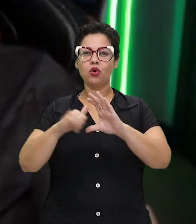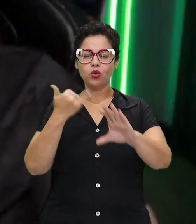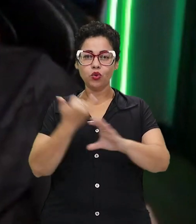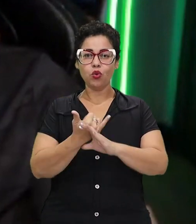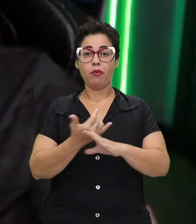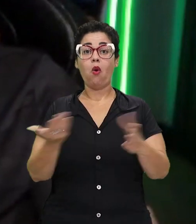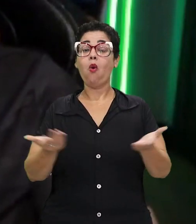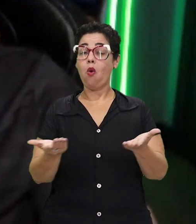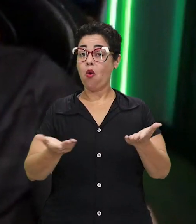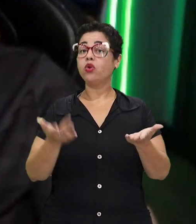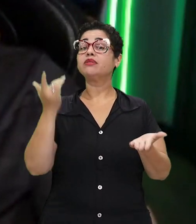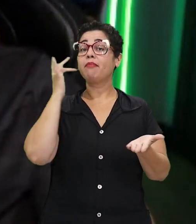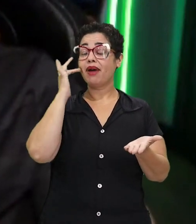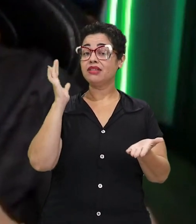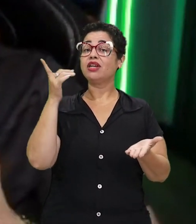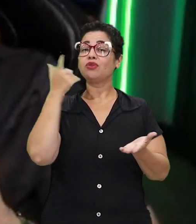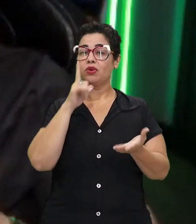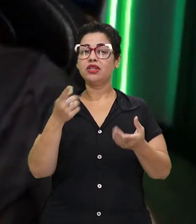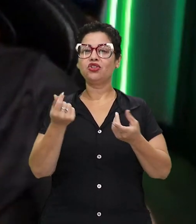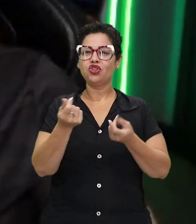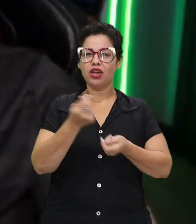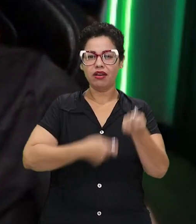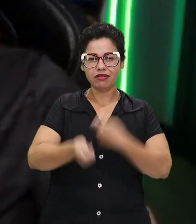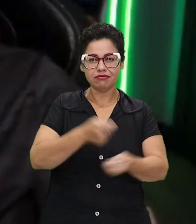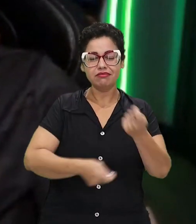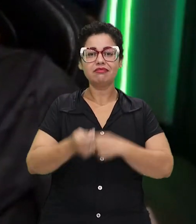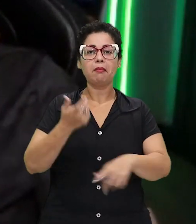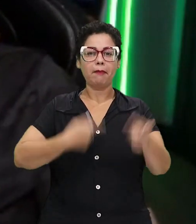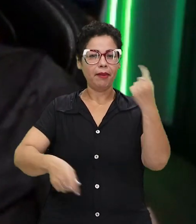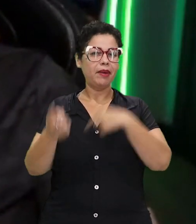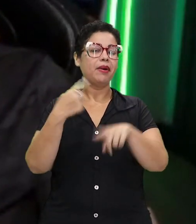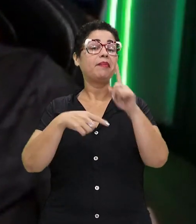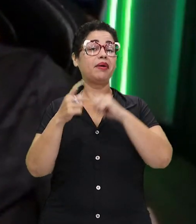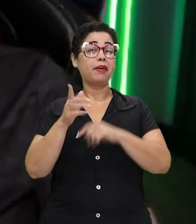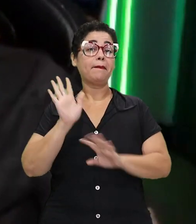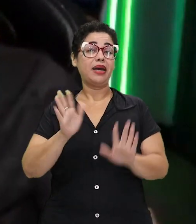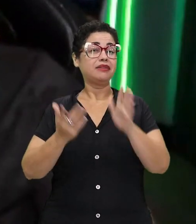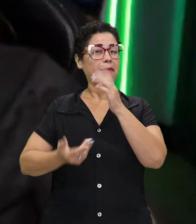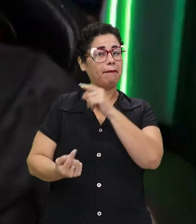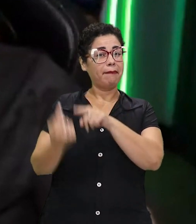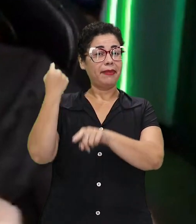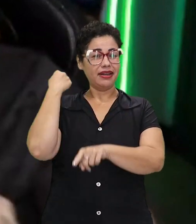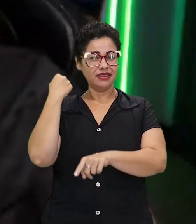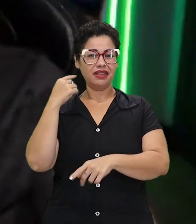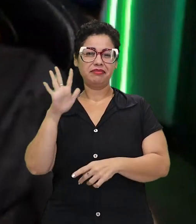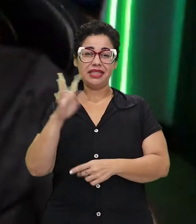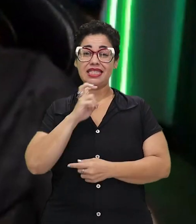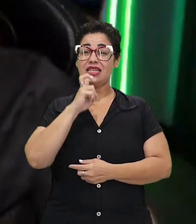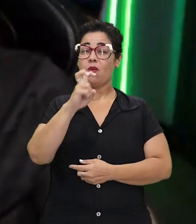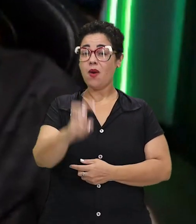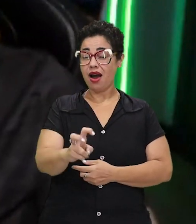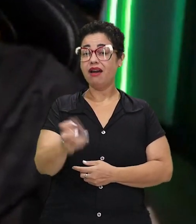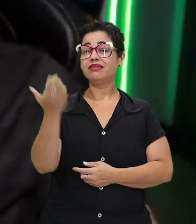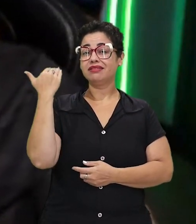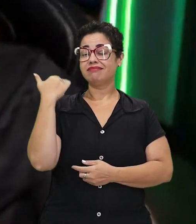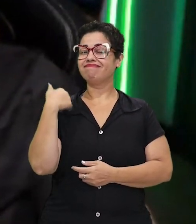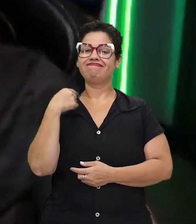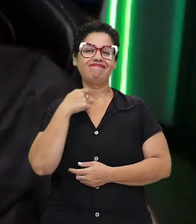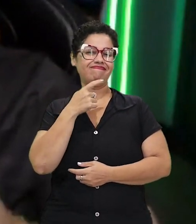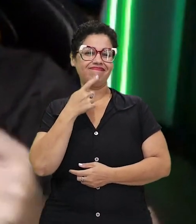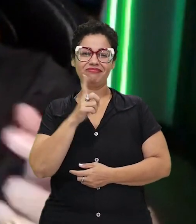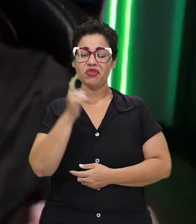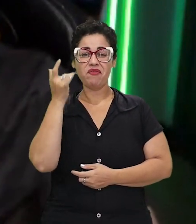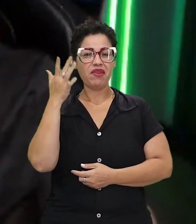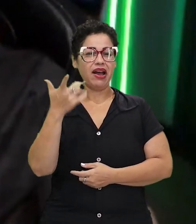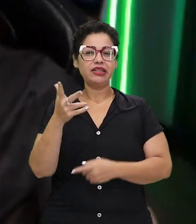até que hoje é mais fácil de monetizar, é um pouco mais fácil de crescer, mas na minha época, que foi ali há cinco anos atrás, não era tão fácil